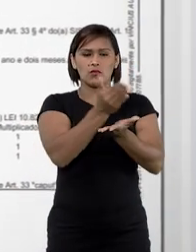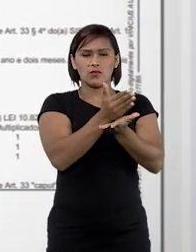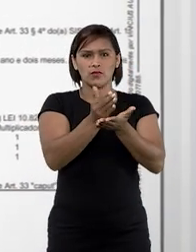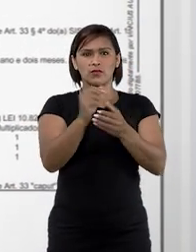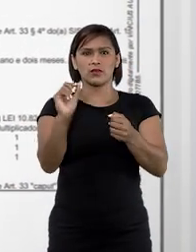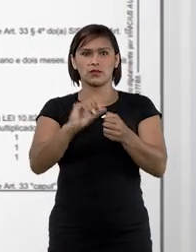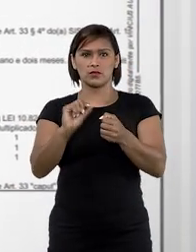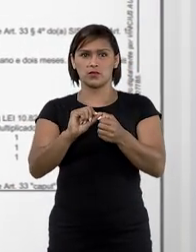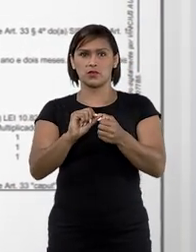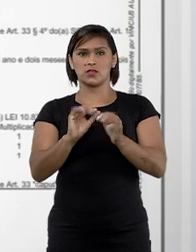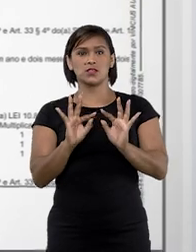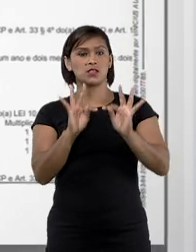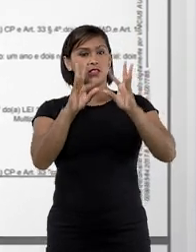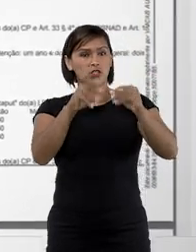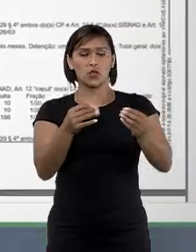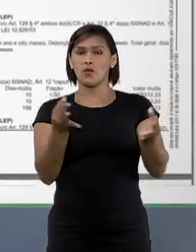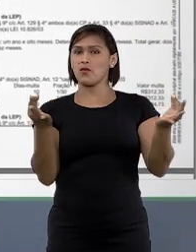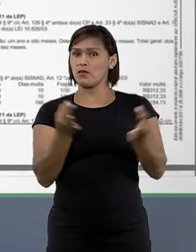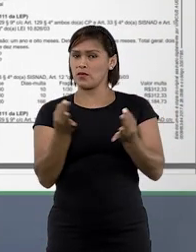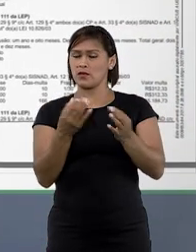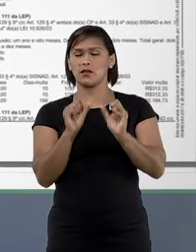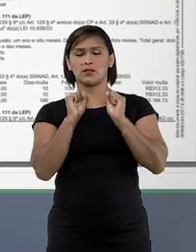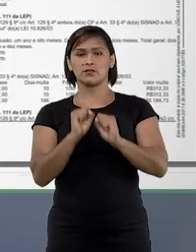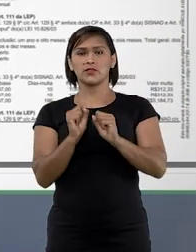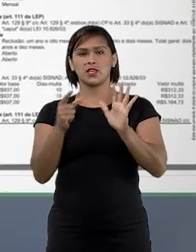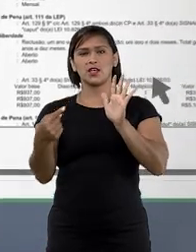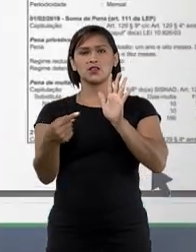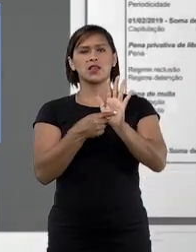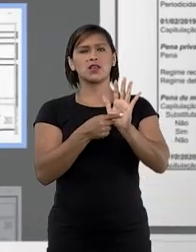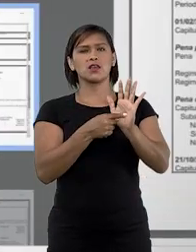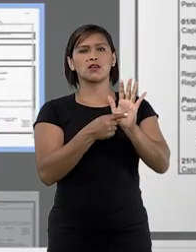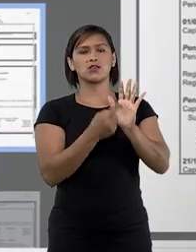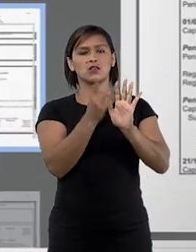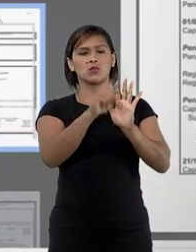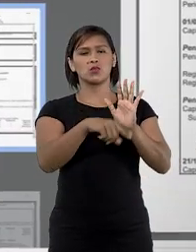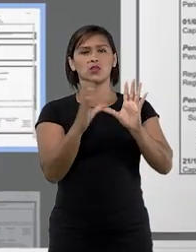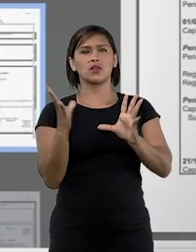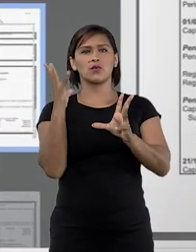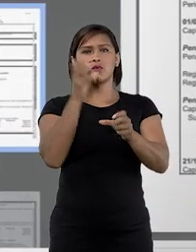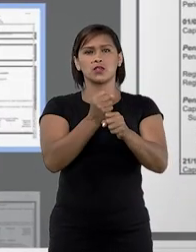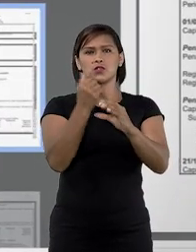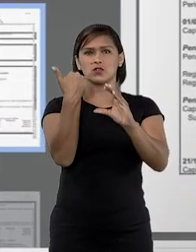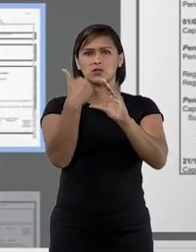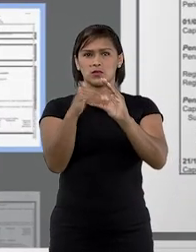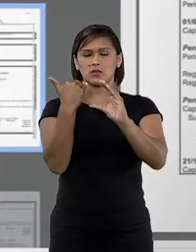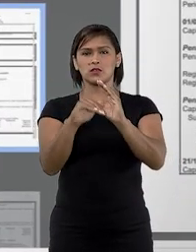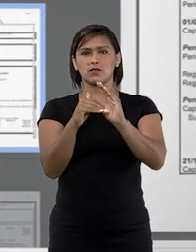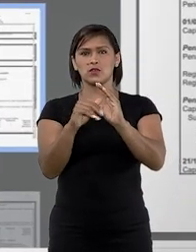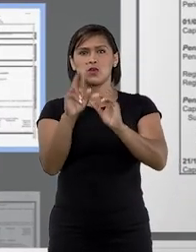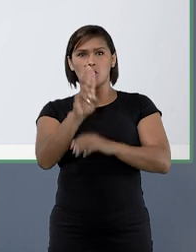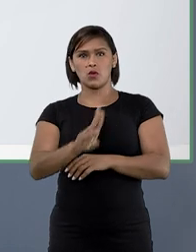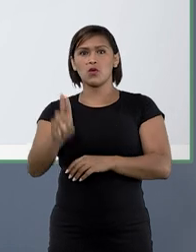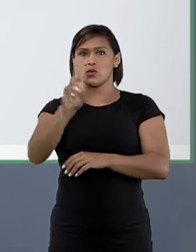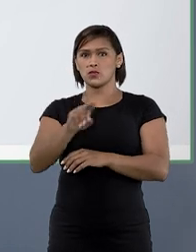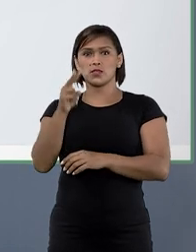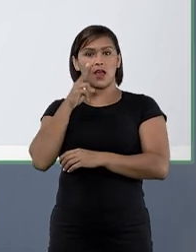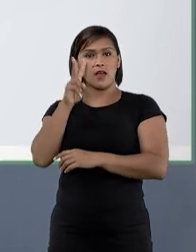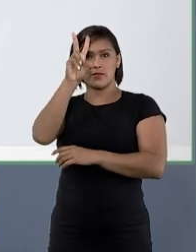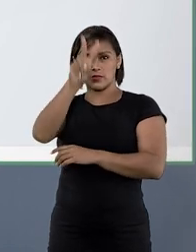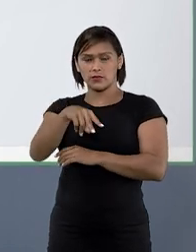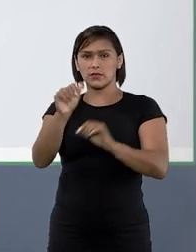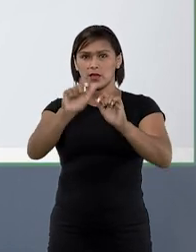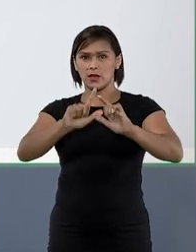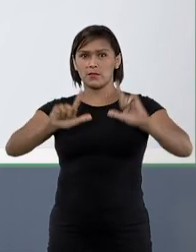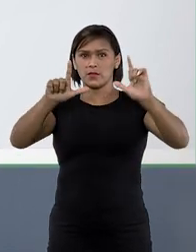procedimentos realizados. Se tudo estiver correto, é só clicar no botão Resumo e Envio. O usuário irá